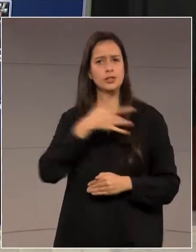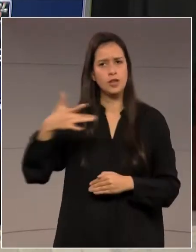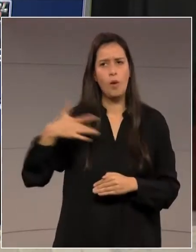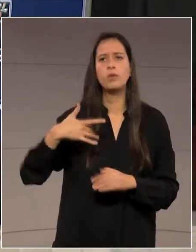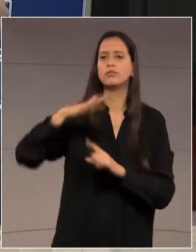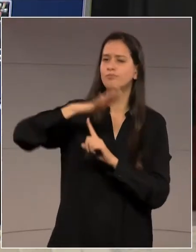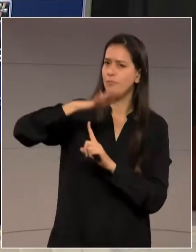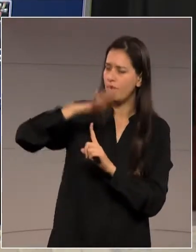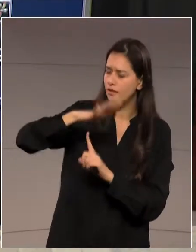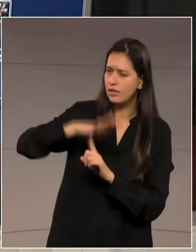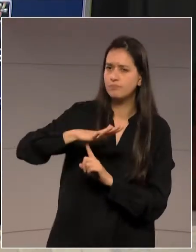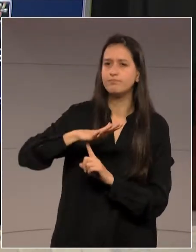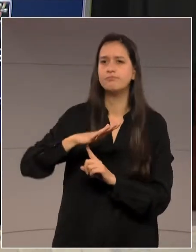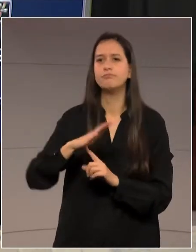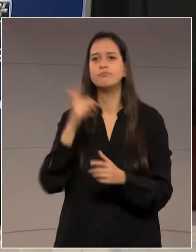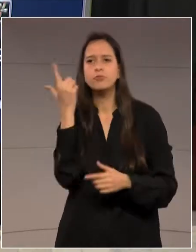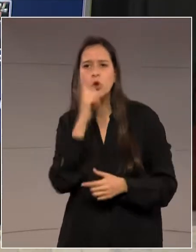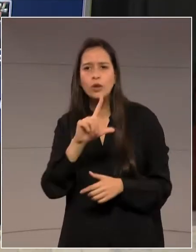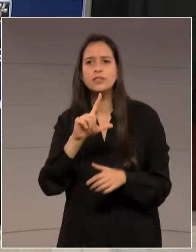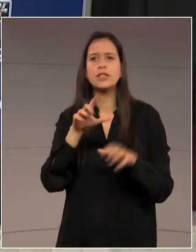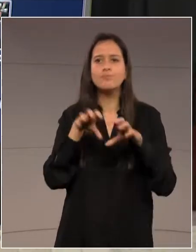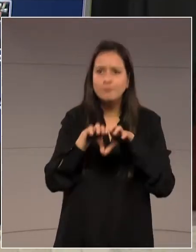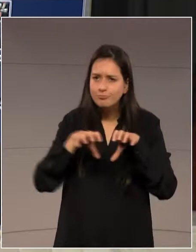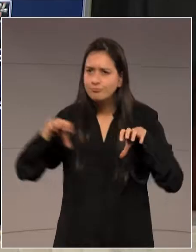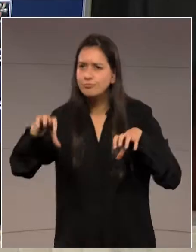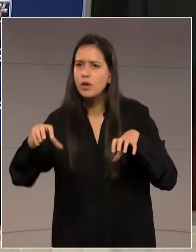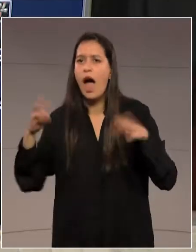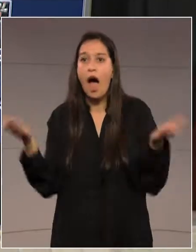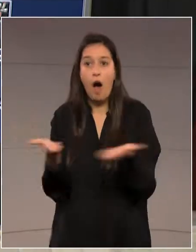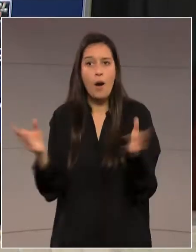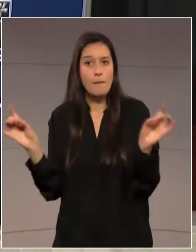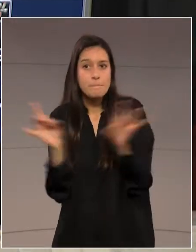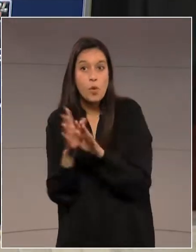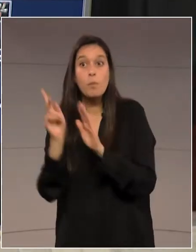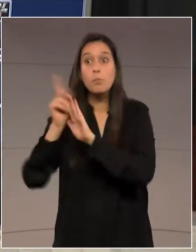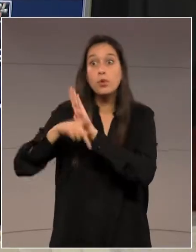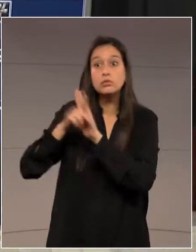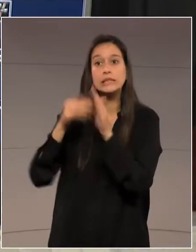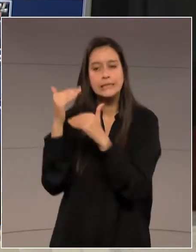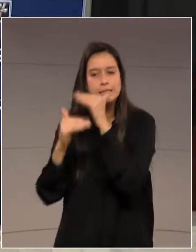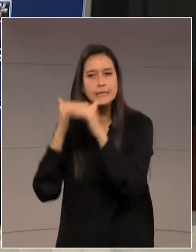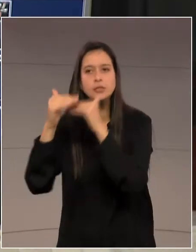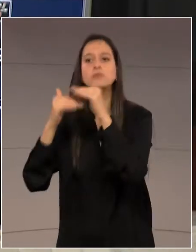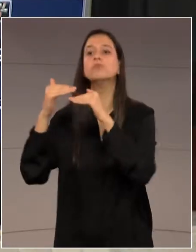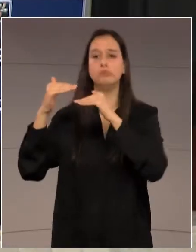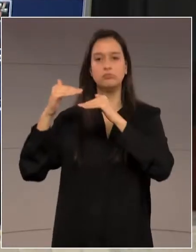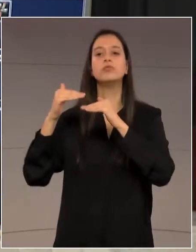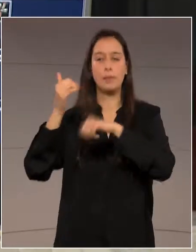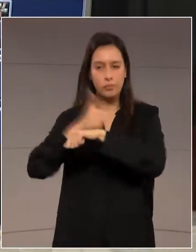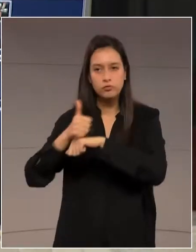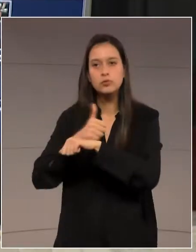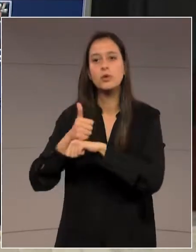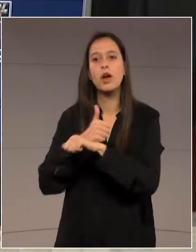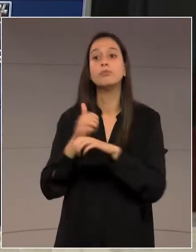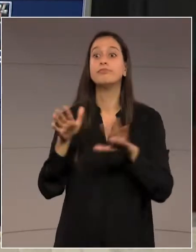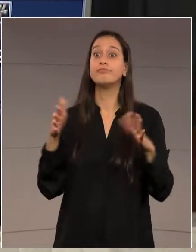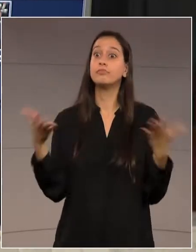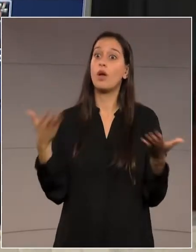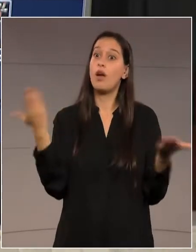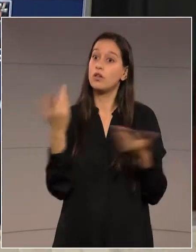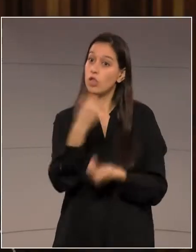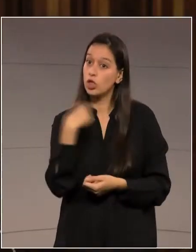E foi desmembrado. E temos a carreira. Também, nós fizemos na educação